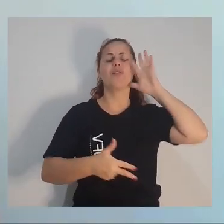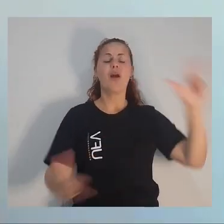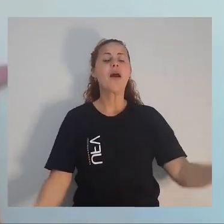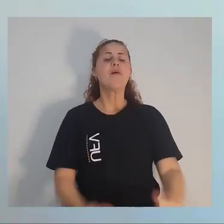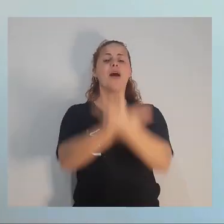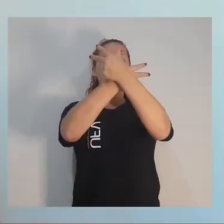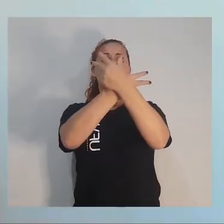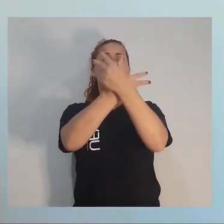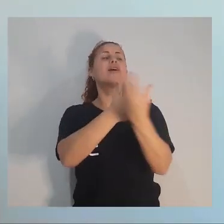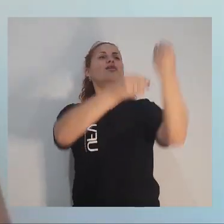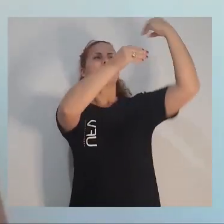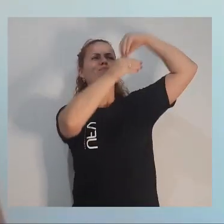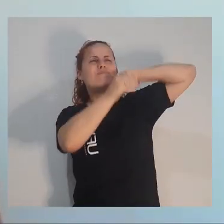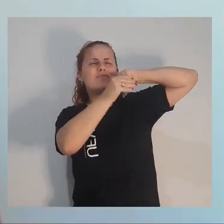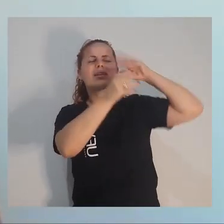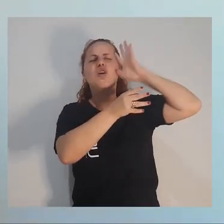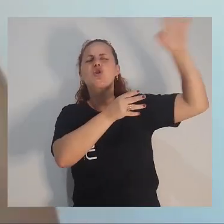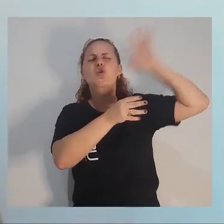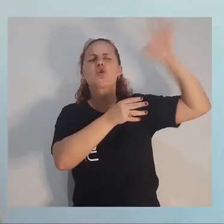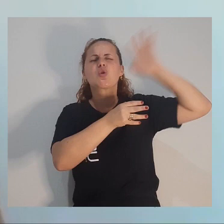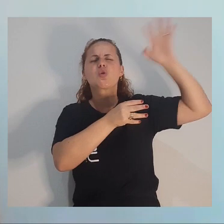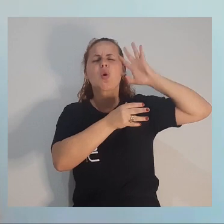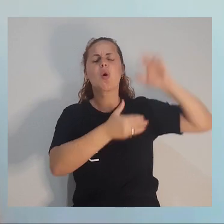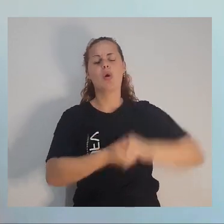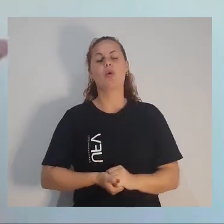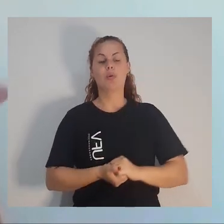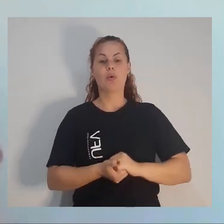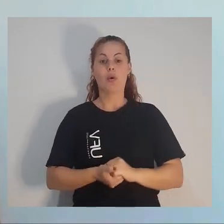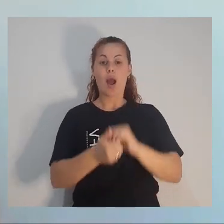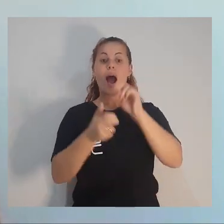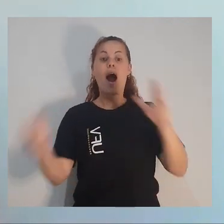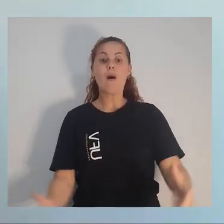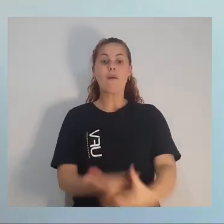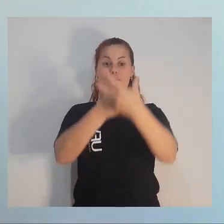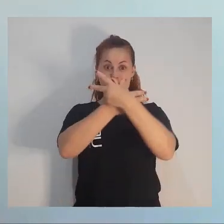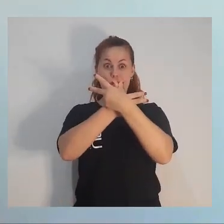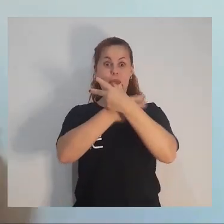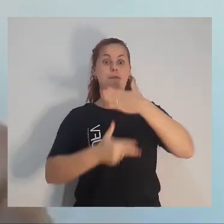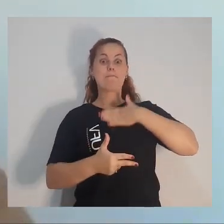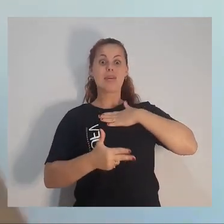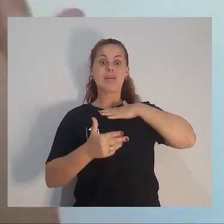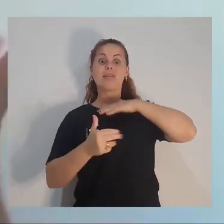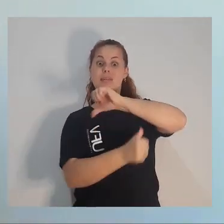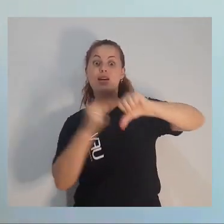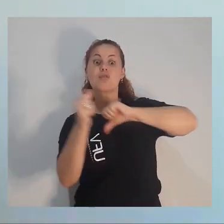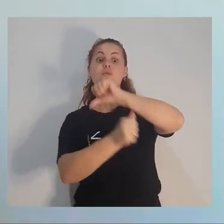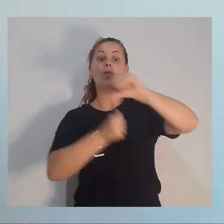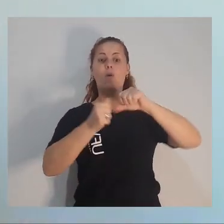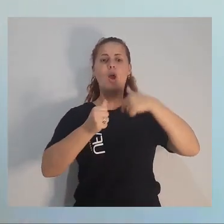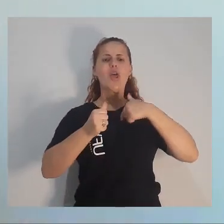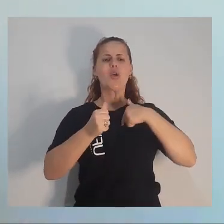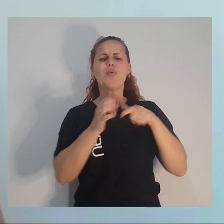universidade que planta sonhos. E a universidade me transformou. Eu era uma pessoa, eu sou ainda, uma pessoa super